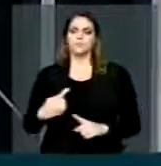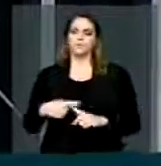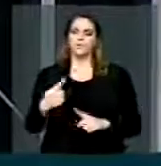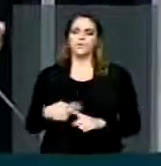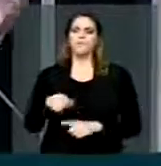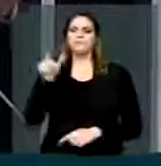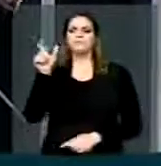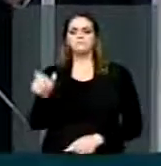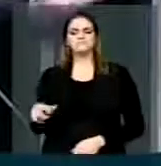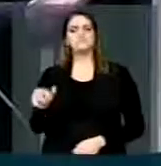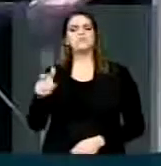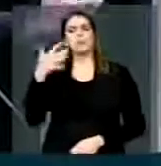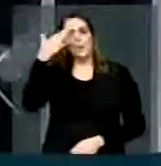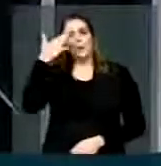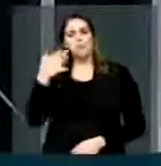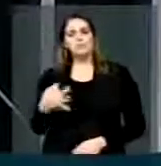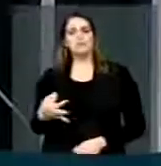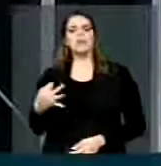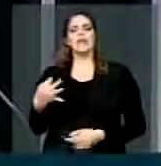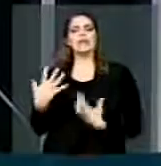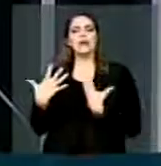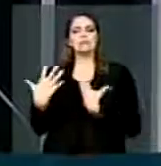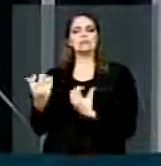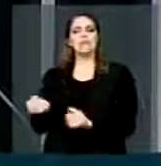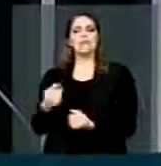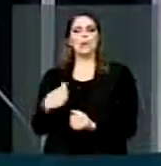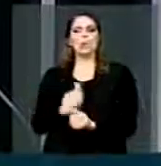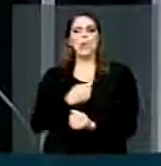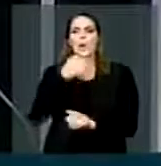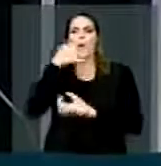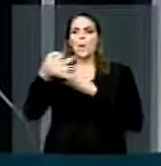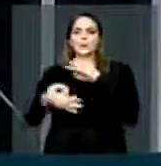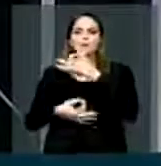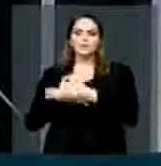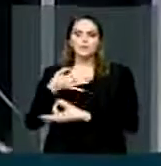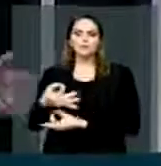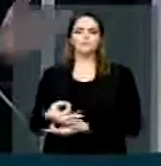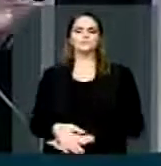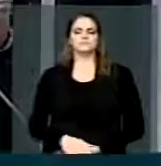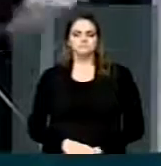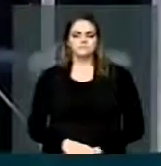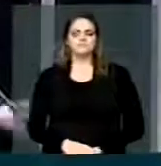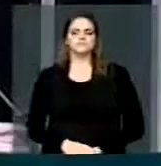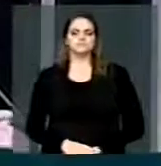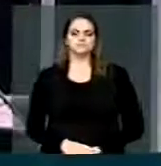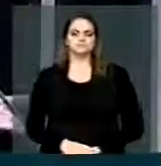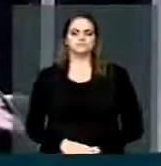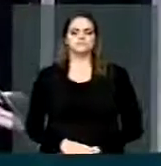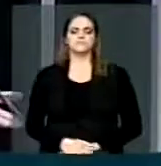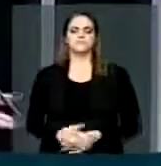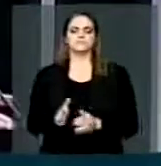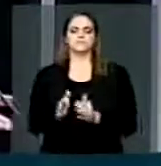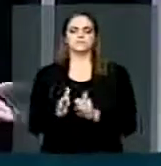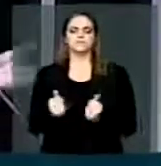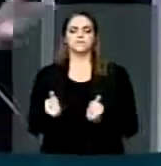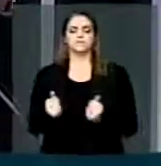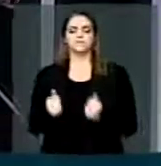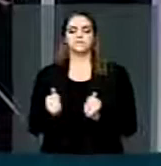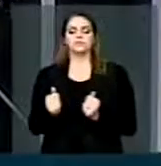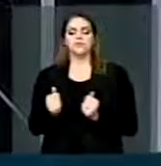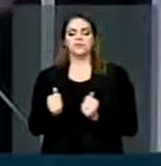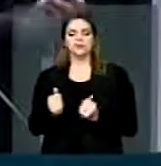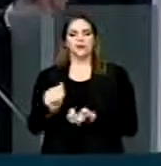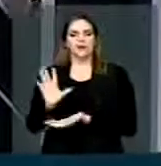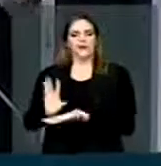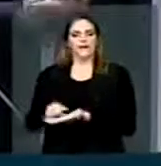de V. Exª e à tolerância de V. Exª daqueles que eram de ponto de vista contrário. Por isso, eu peço que seja registrado nos anais dessa casa,